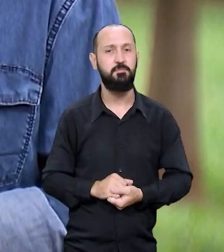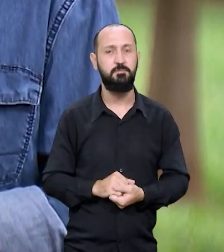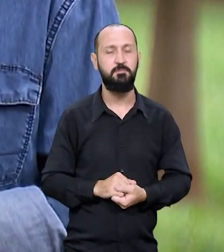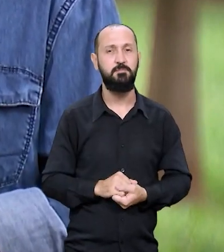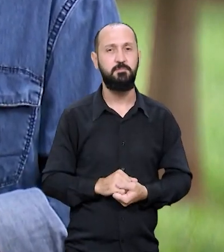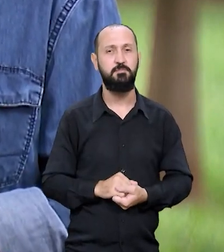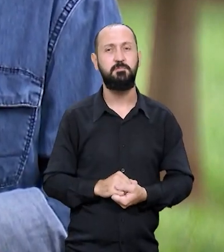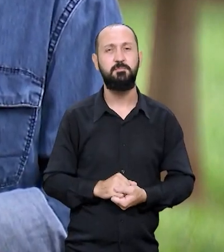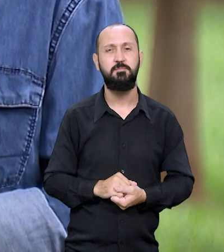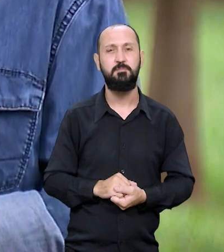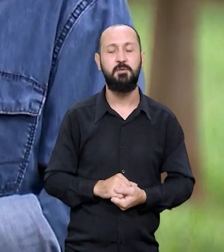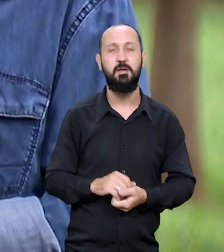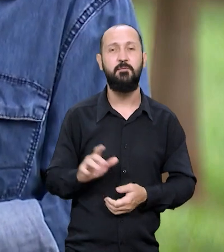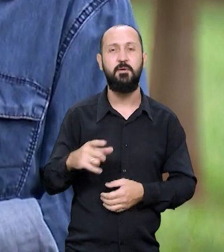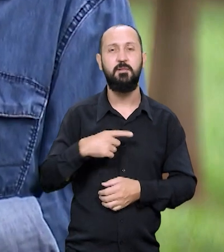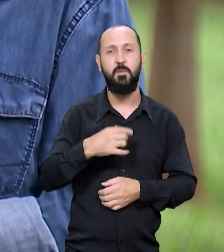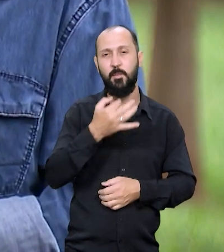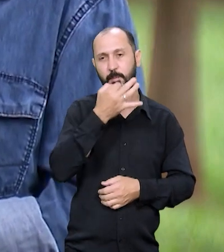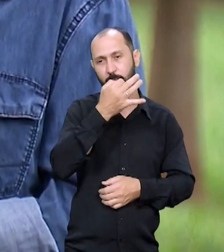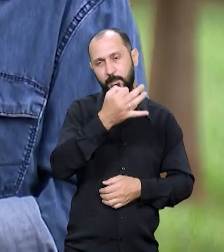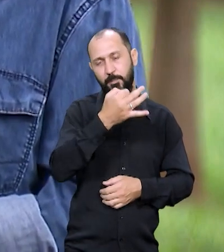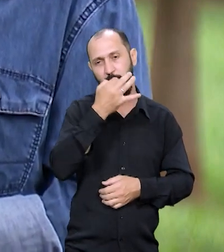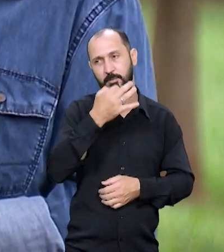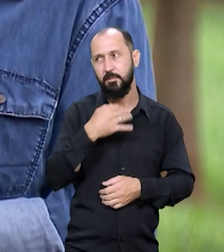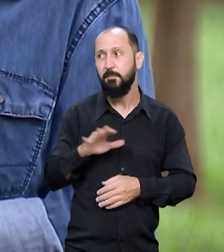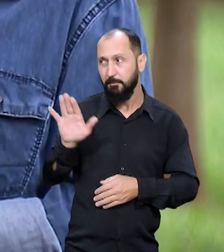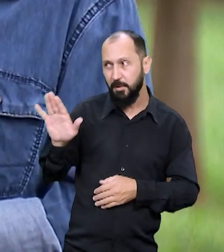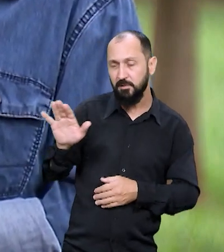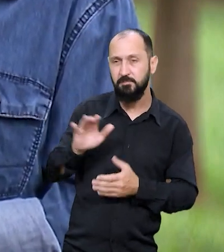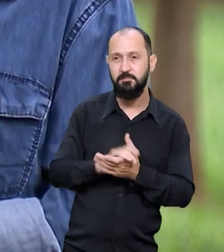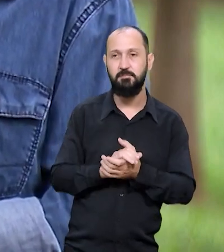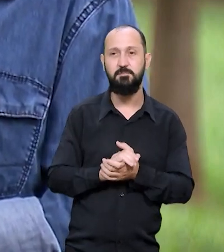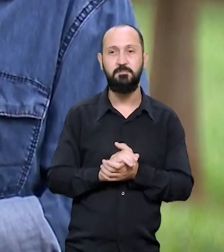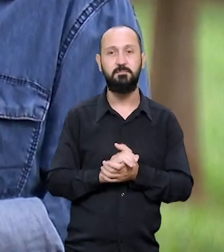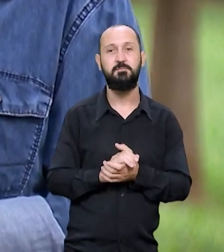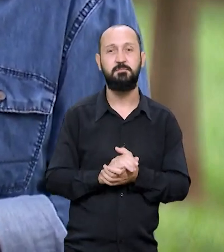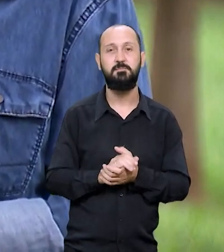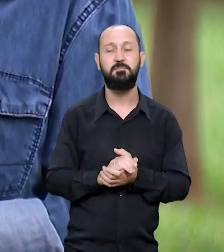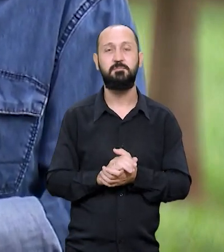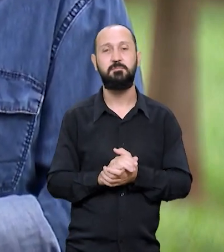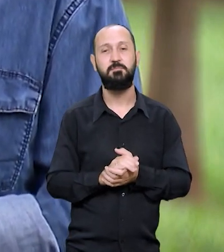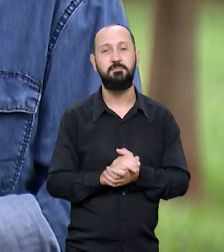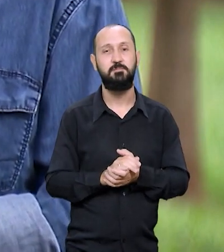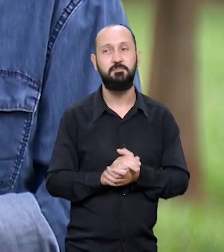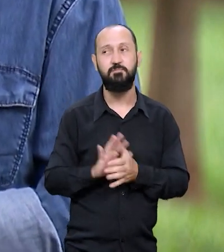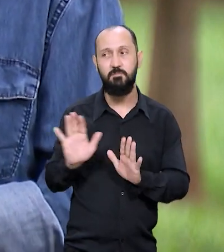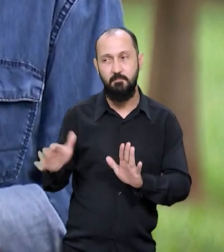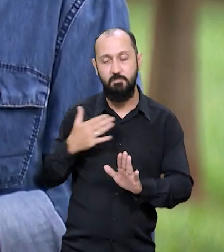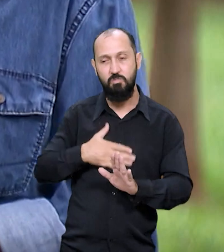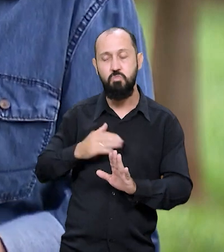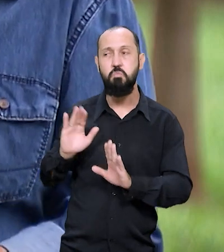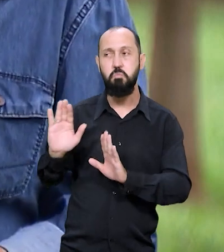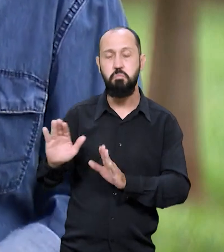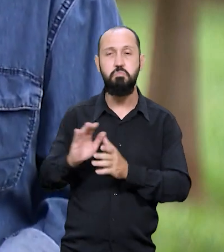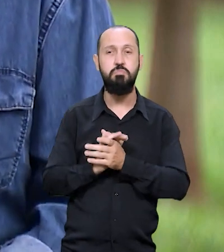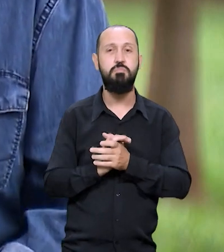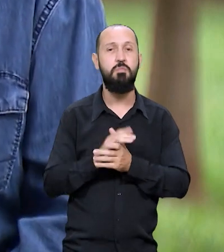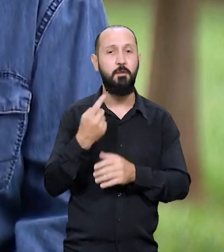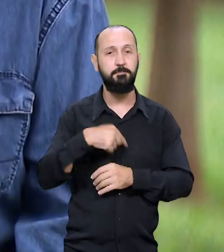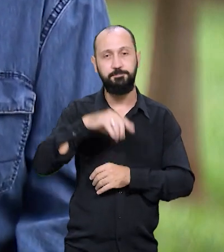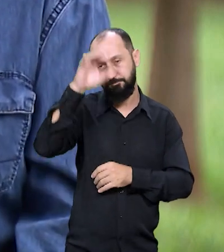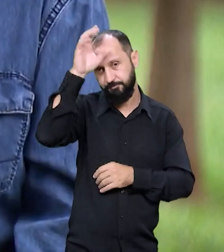Quando ele vai opinar, pessoa... Daqui a pouco. Faz assim mesmo. Daqui a pouco. Nós